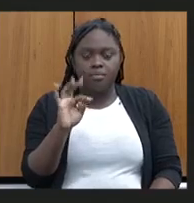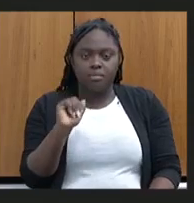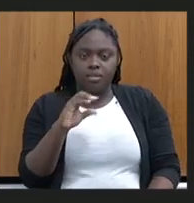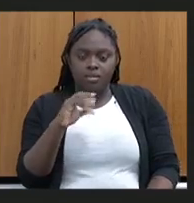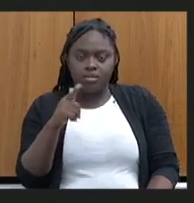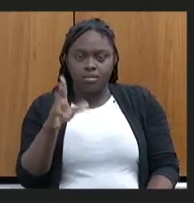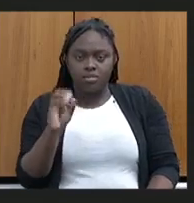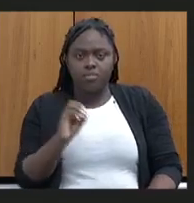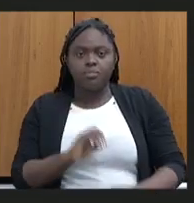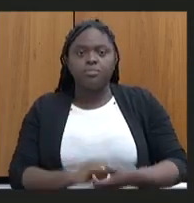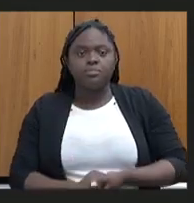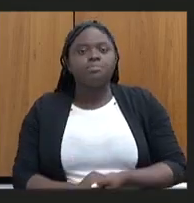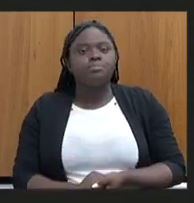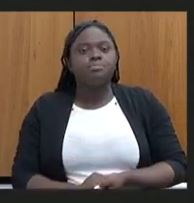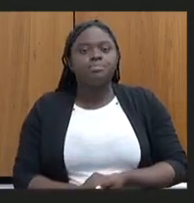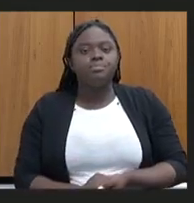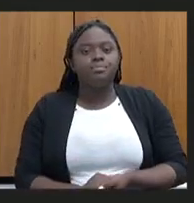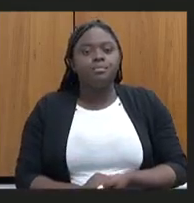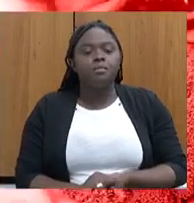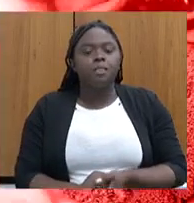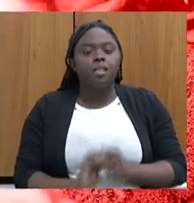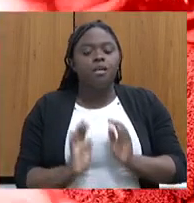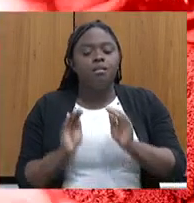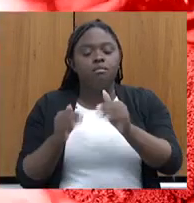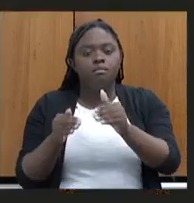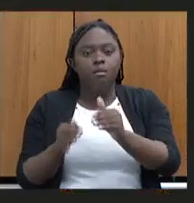favor. No foco no cidadão.